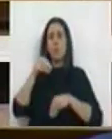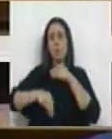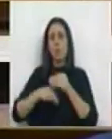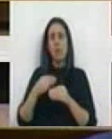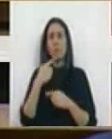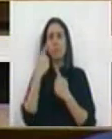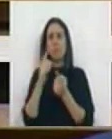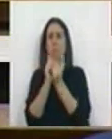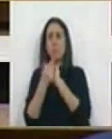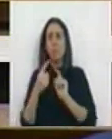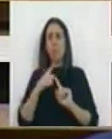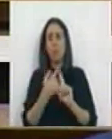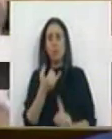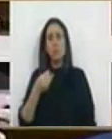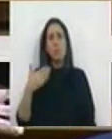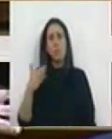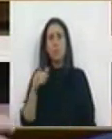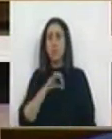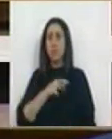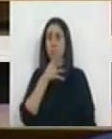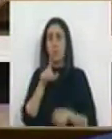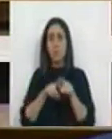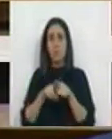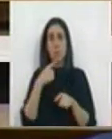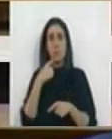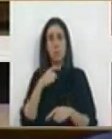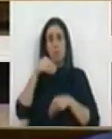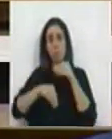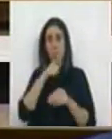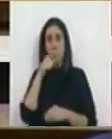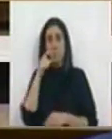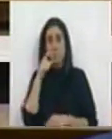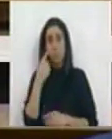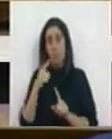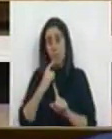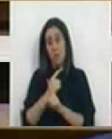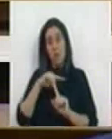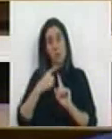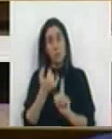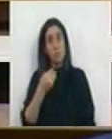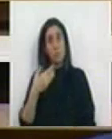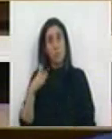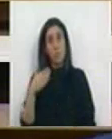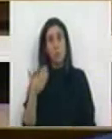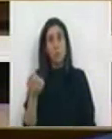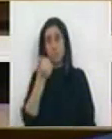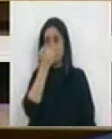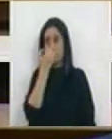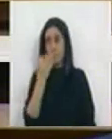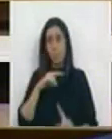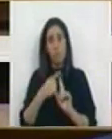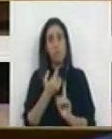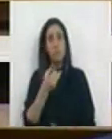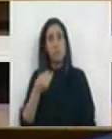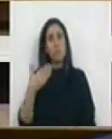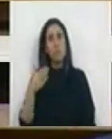Em 2011, senhor deputado, queria falar de compromissos eleitorais. Compromissos eleitorais de 2011. Falhou em 2011. E